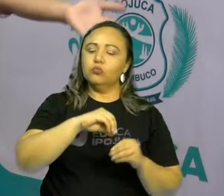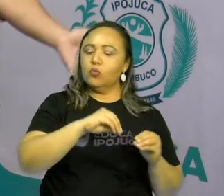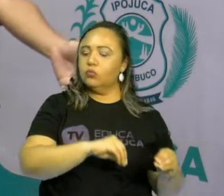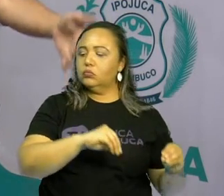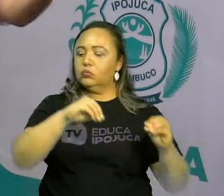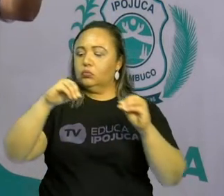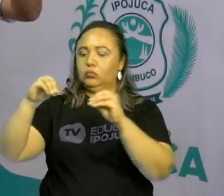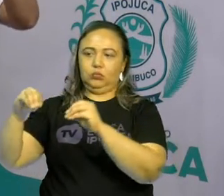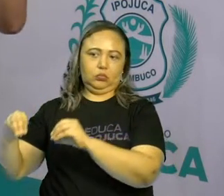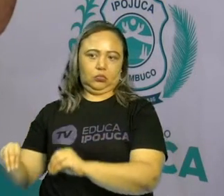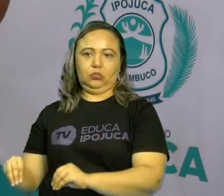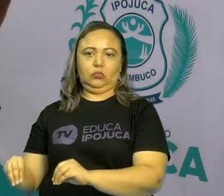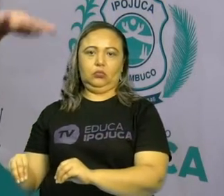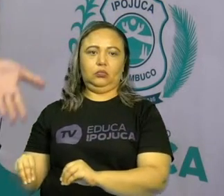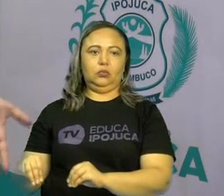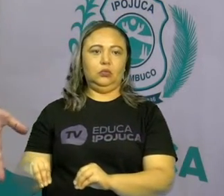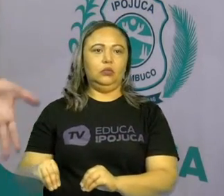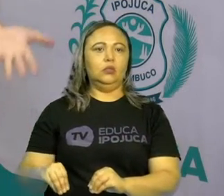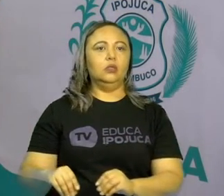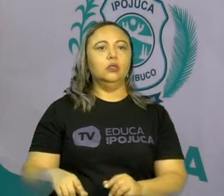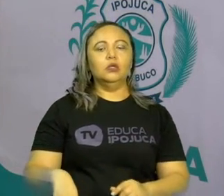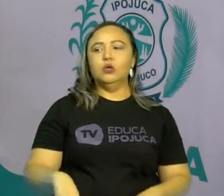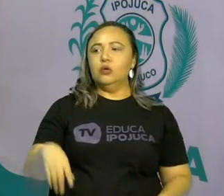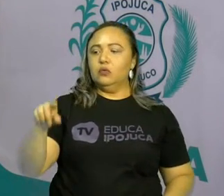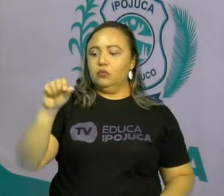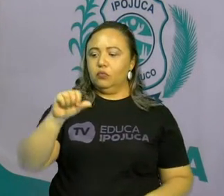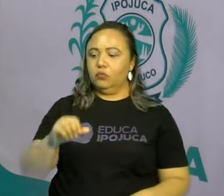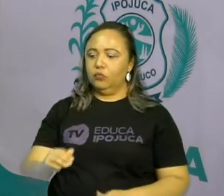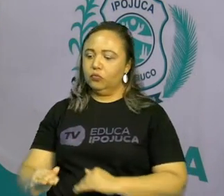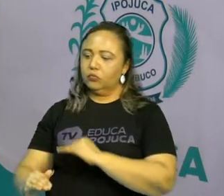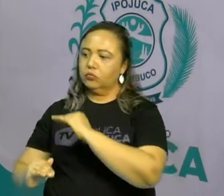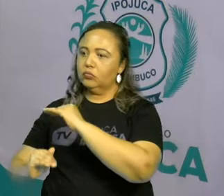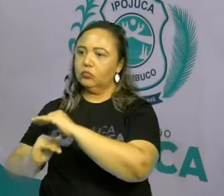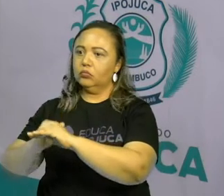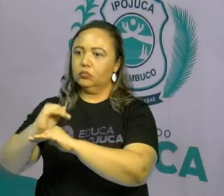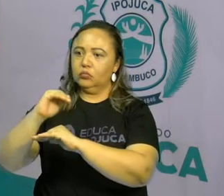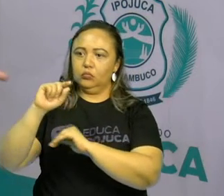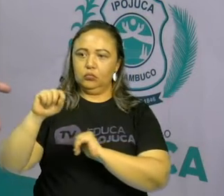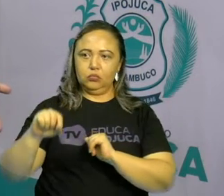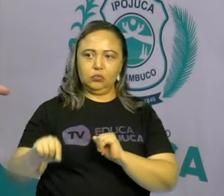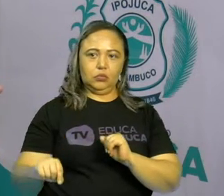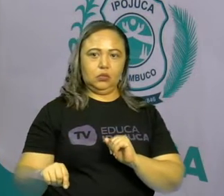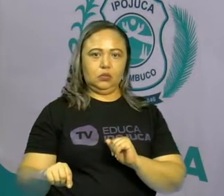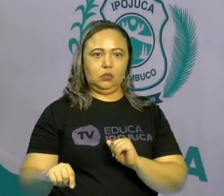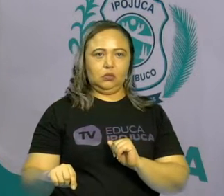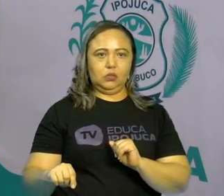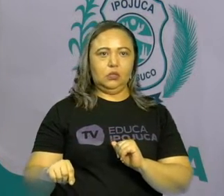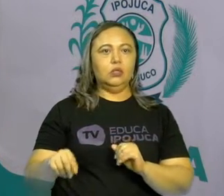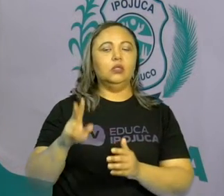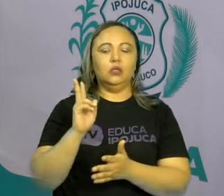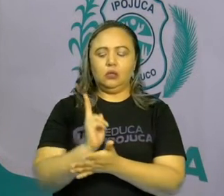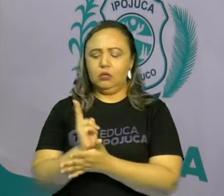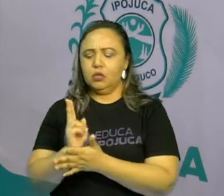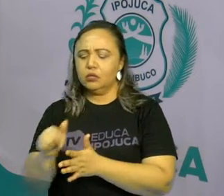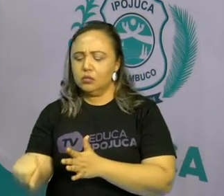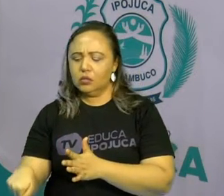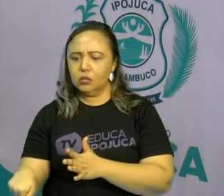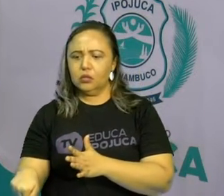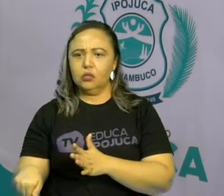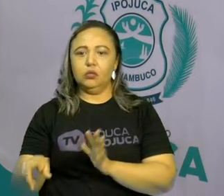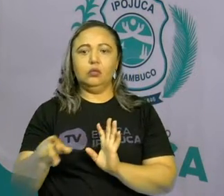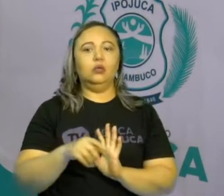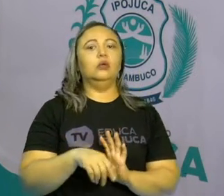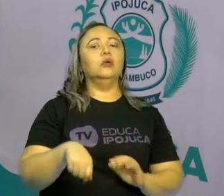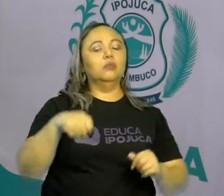localidade, de outras terras pra construir uma história aqui? Ou eles são daqui? Então, é importante a gente